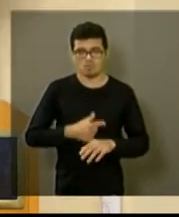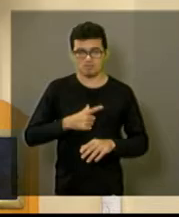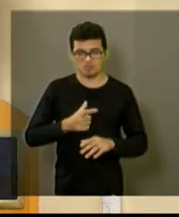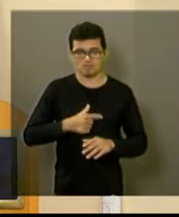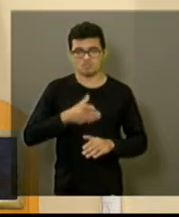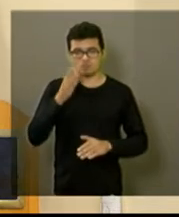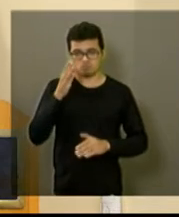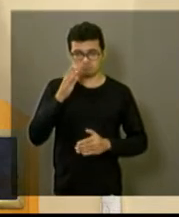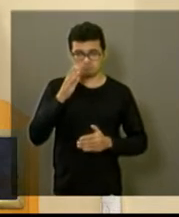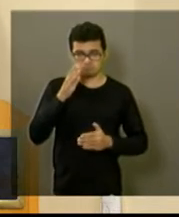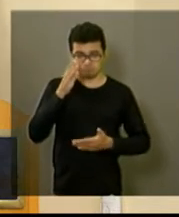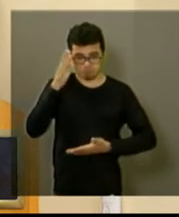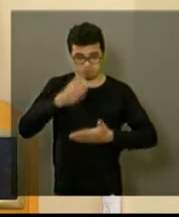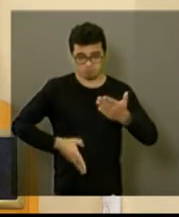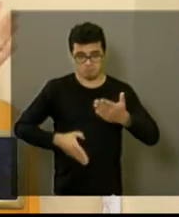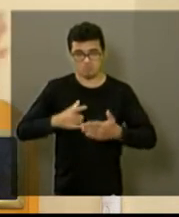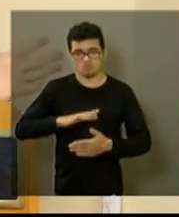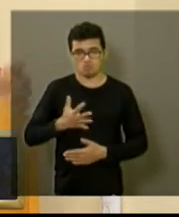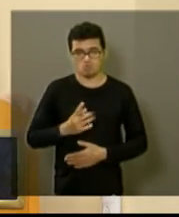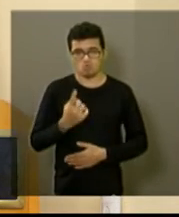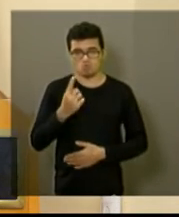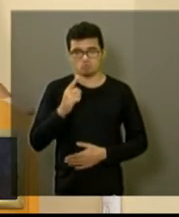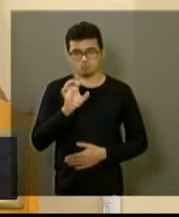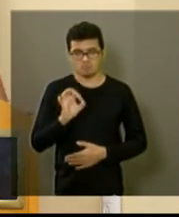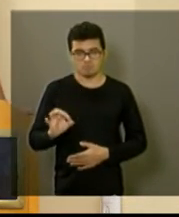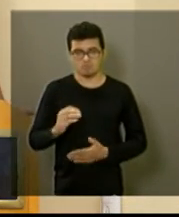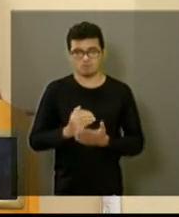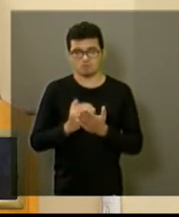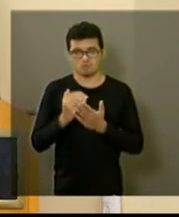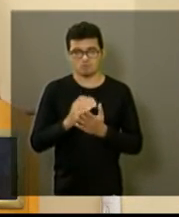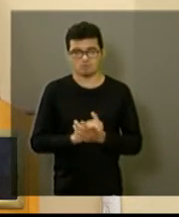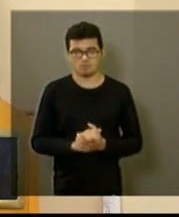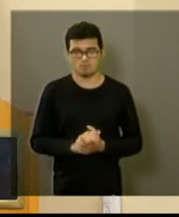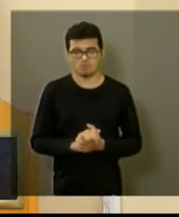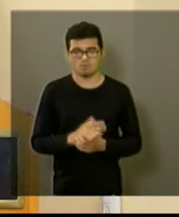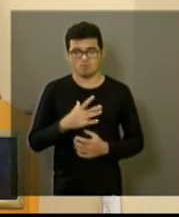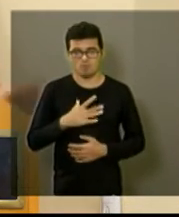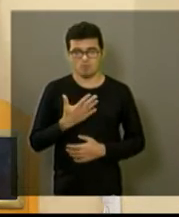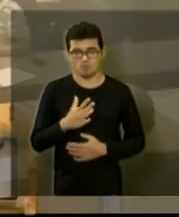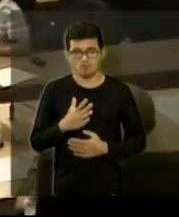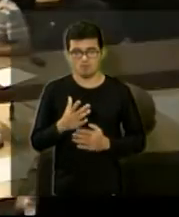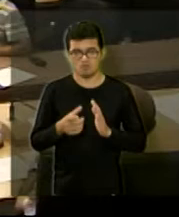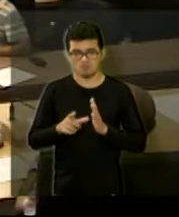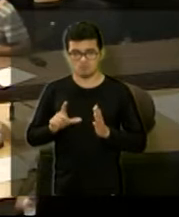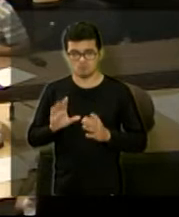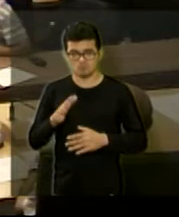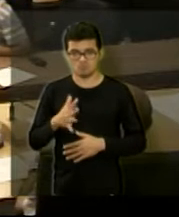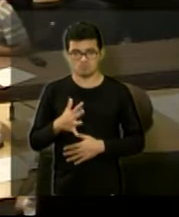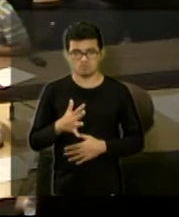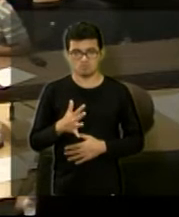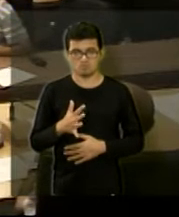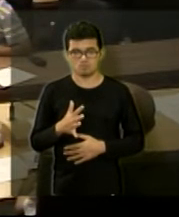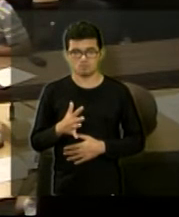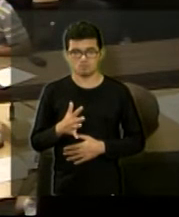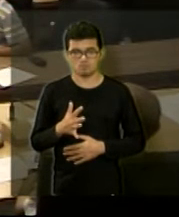corte no momento que a gente fez o corte a gente jogou 1% a mais para então a previsão gira em torno de